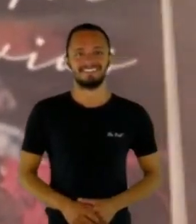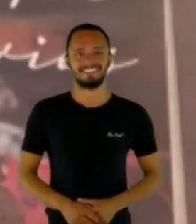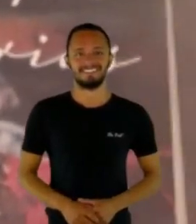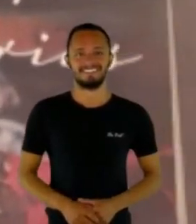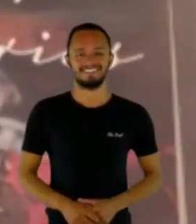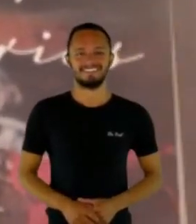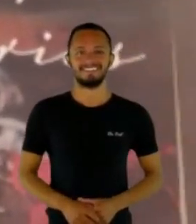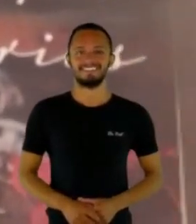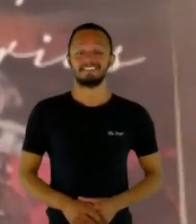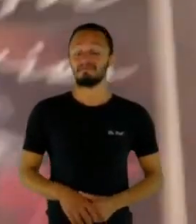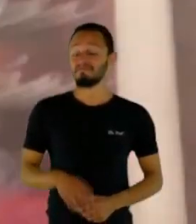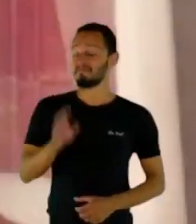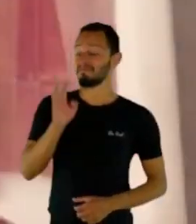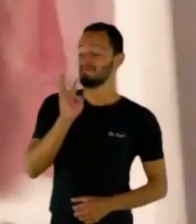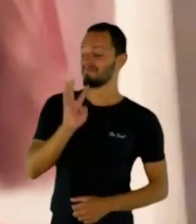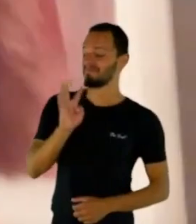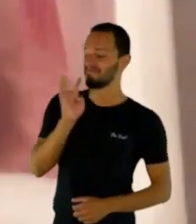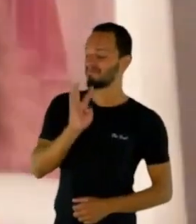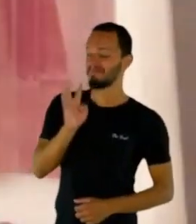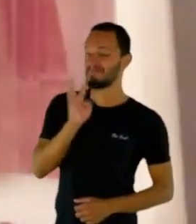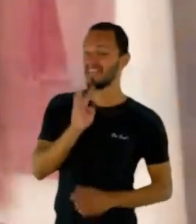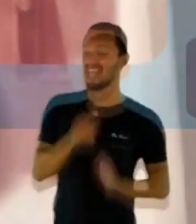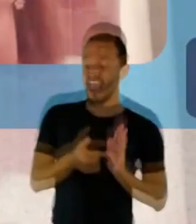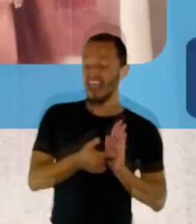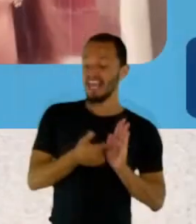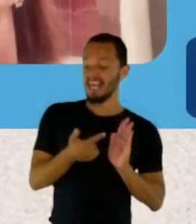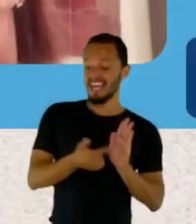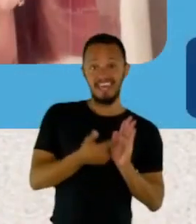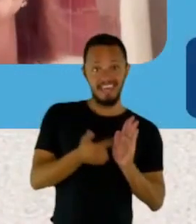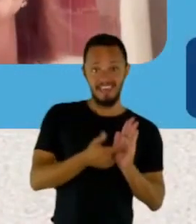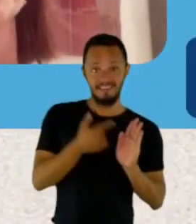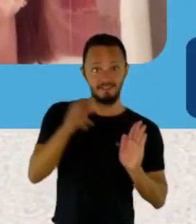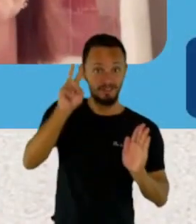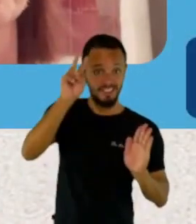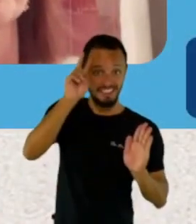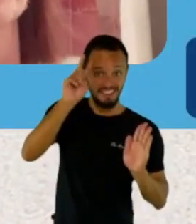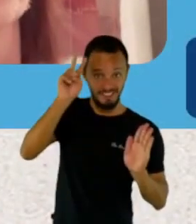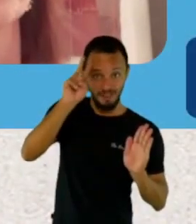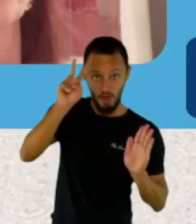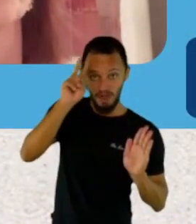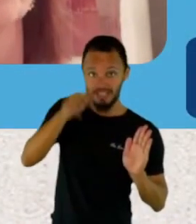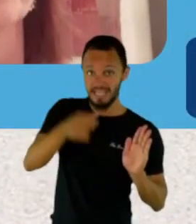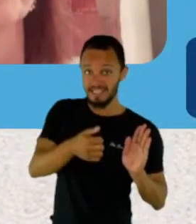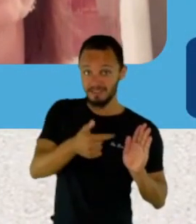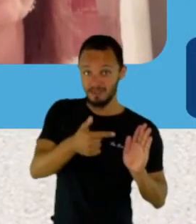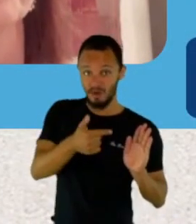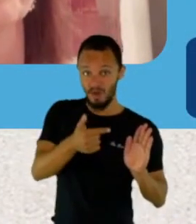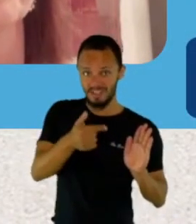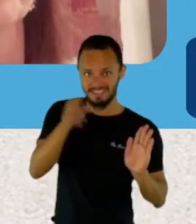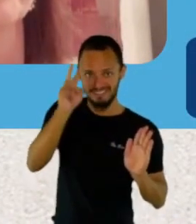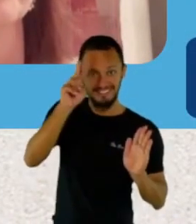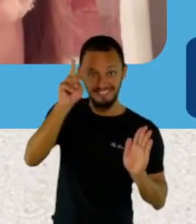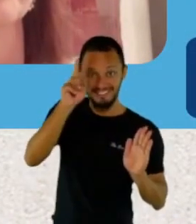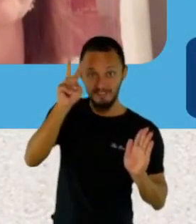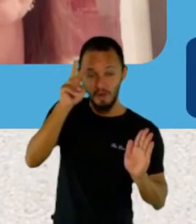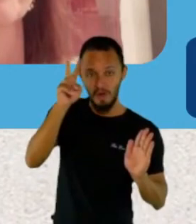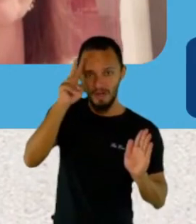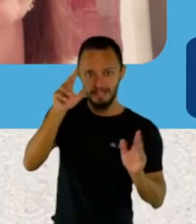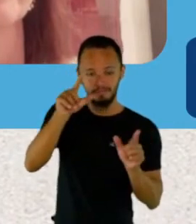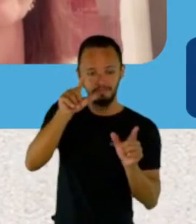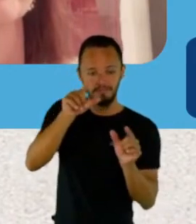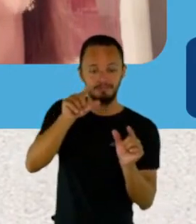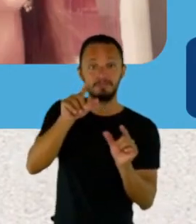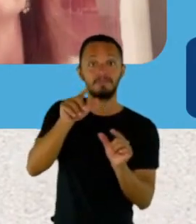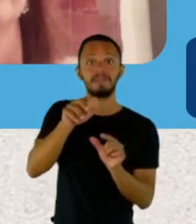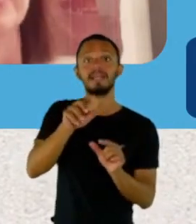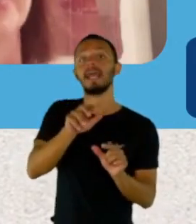Muito legal. Carol, é um livro de contos, né? São 12 contos. São 12 contos. Que se chama Ave